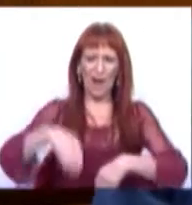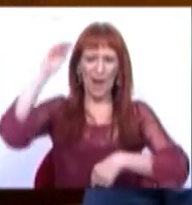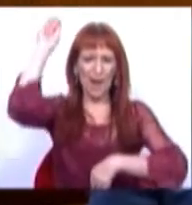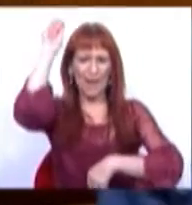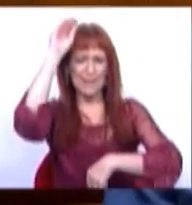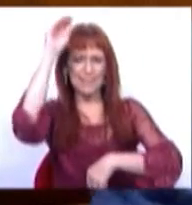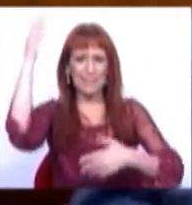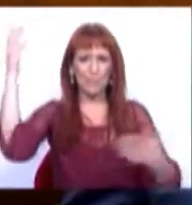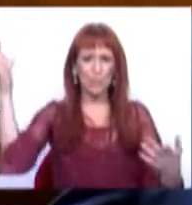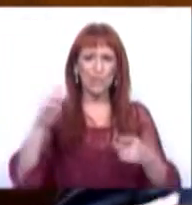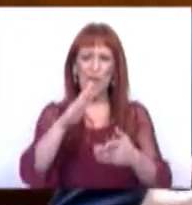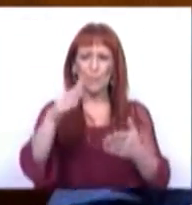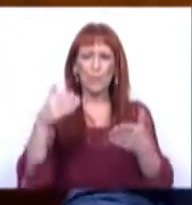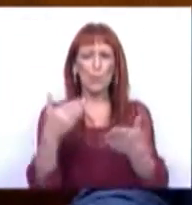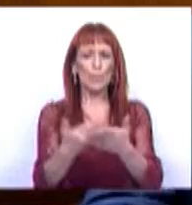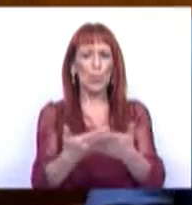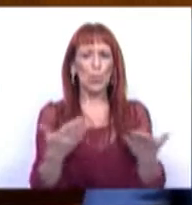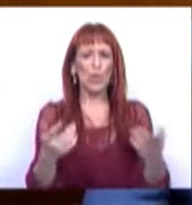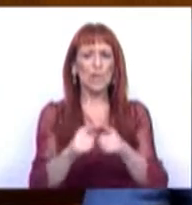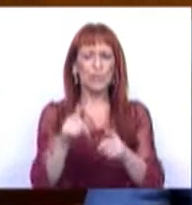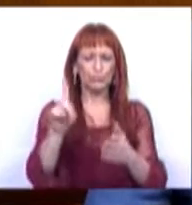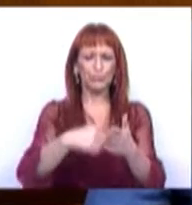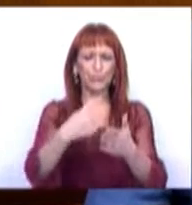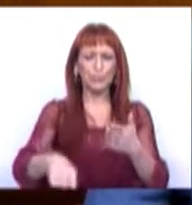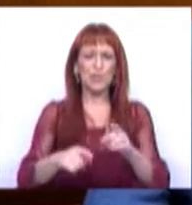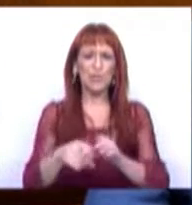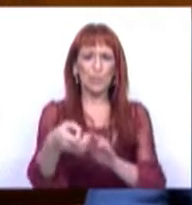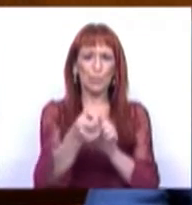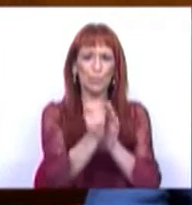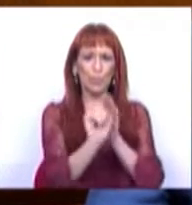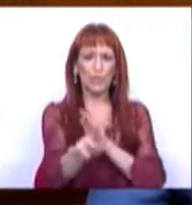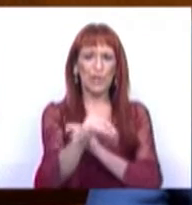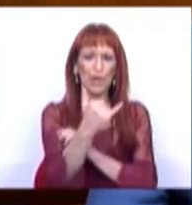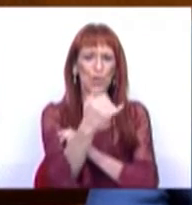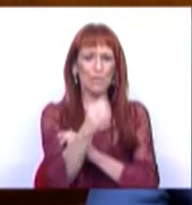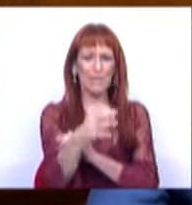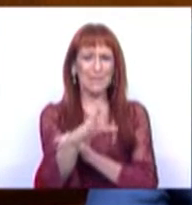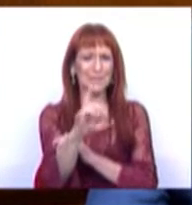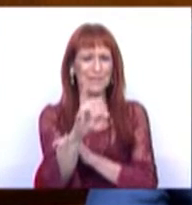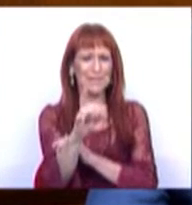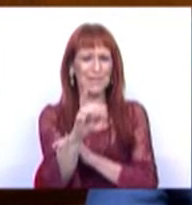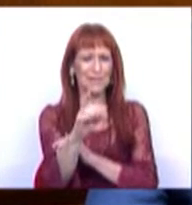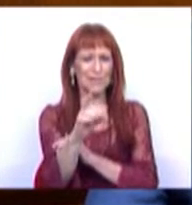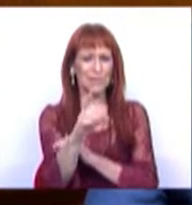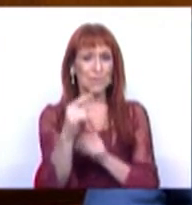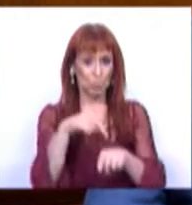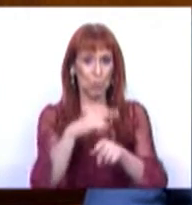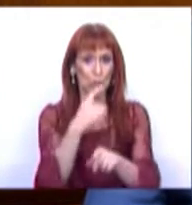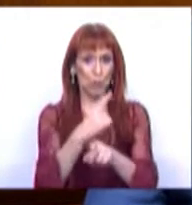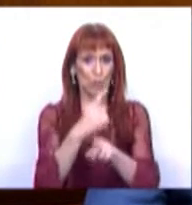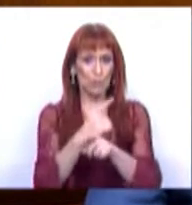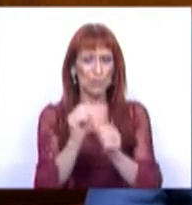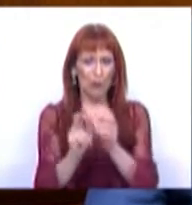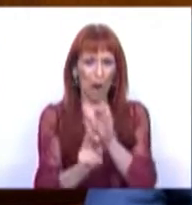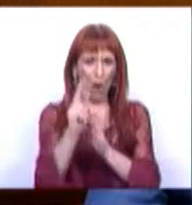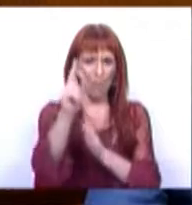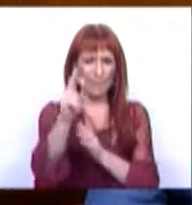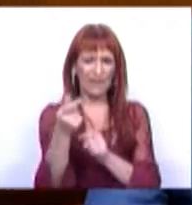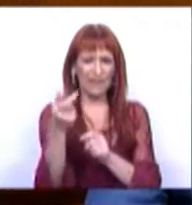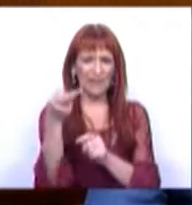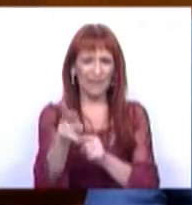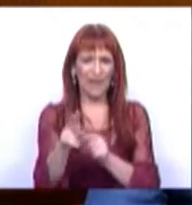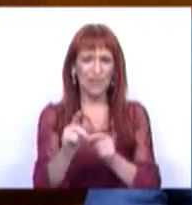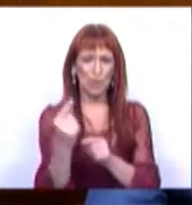República propor a revogação da Portaria de 2016, que na altura aumentou as